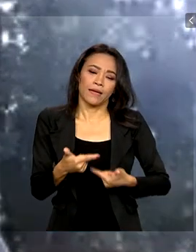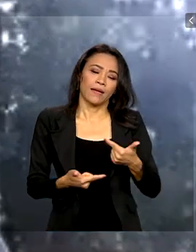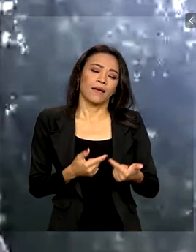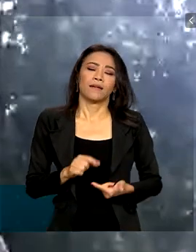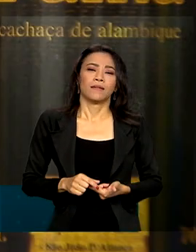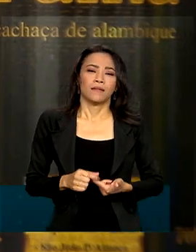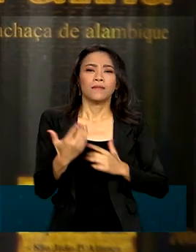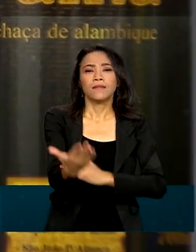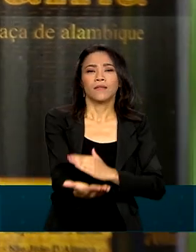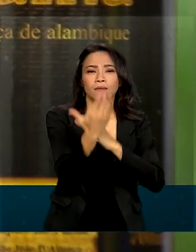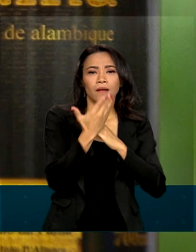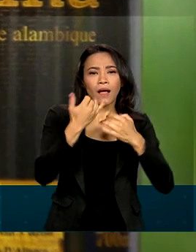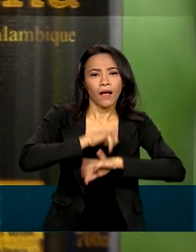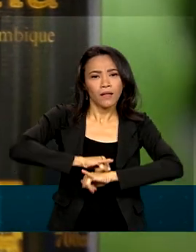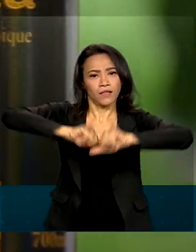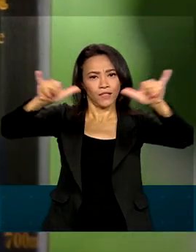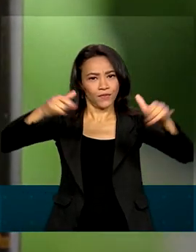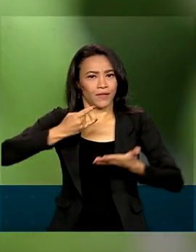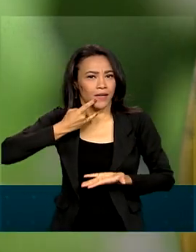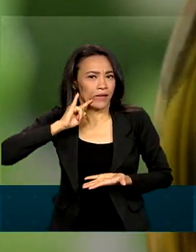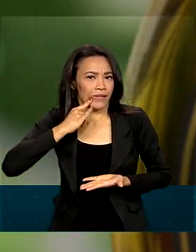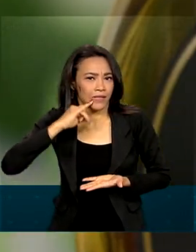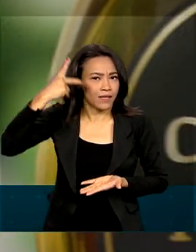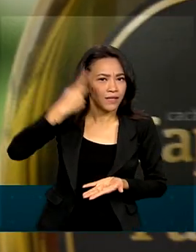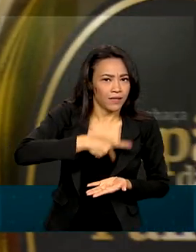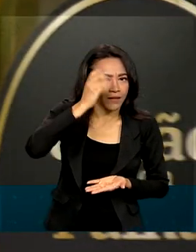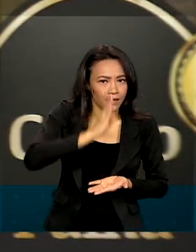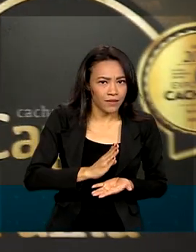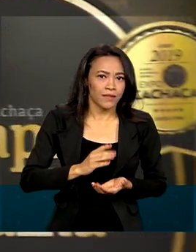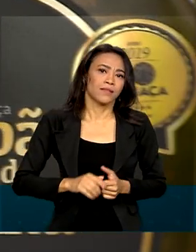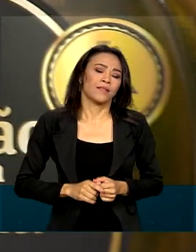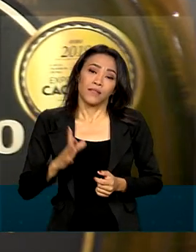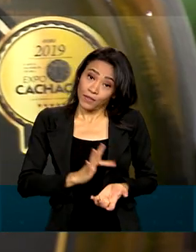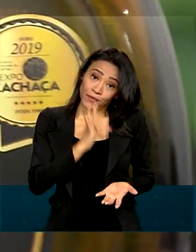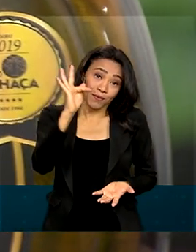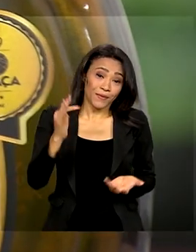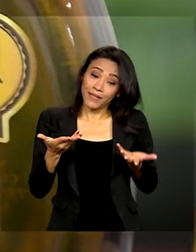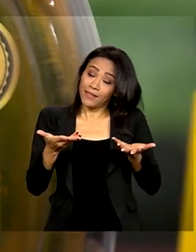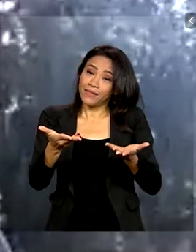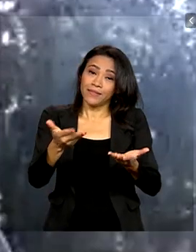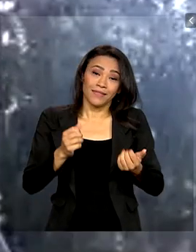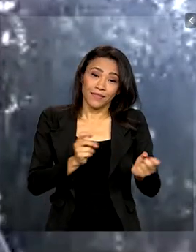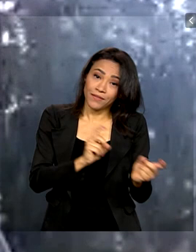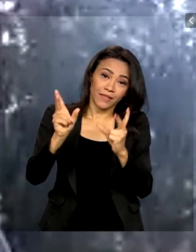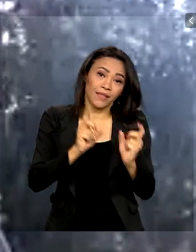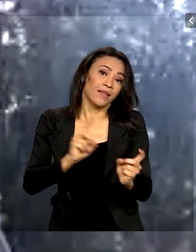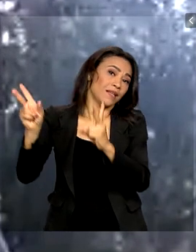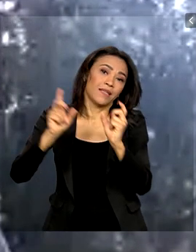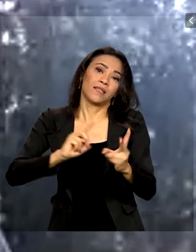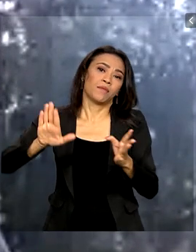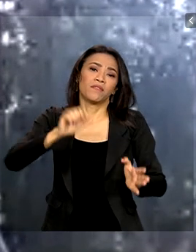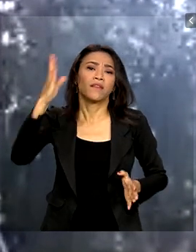internacionalizar a nossa cachaça. E o futuro é esse aí, a exportação. Porque quem